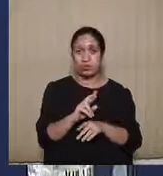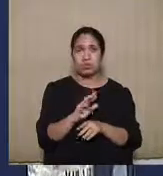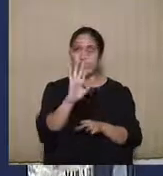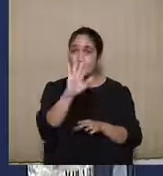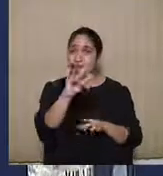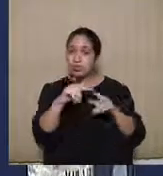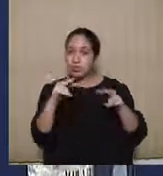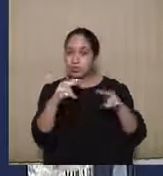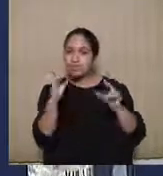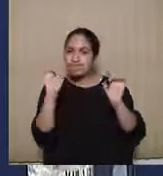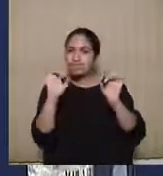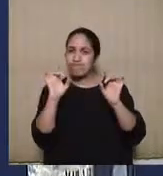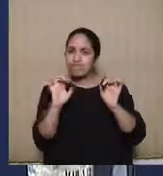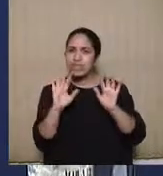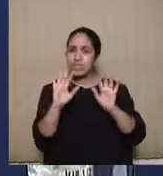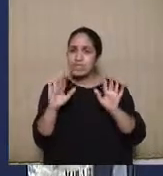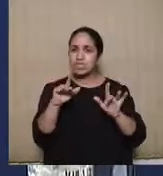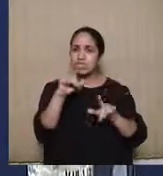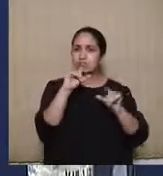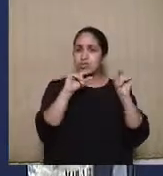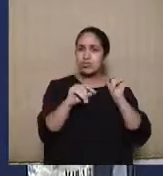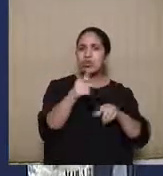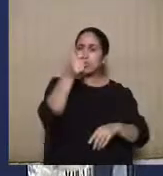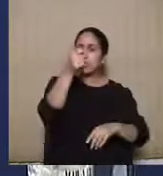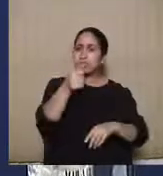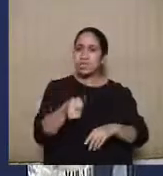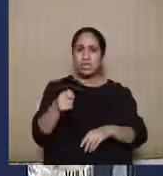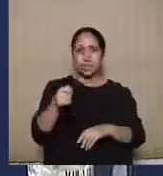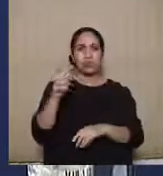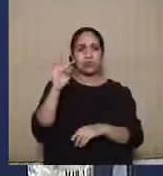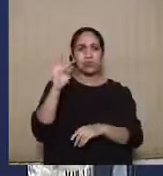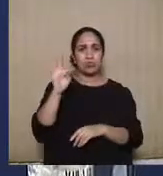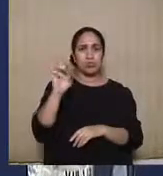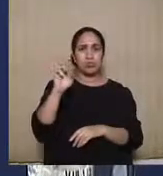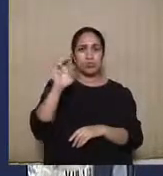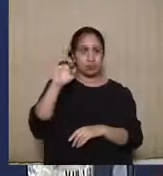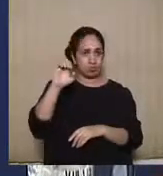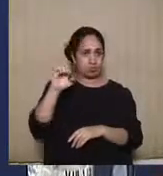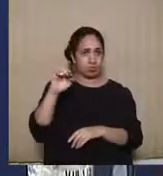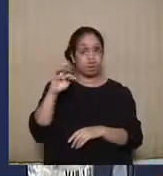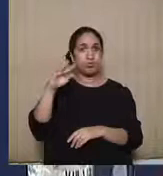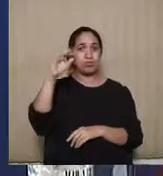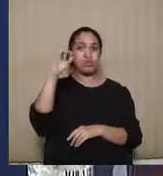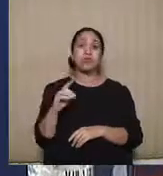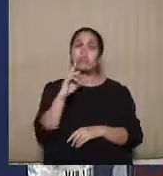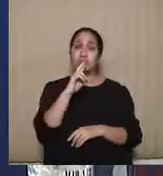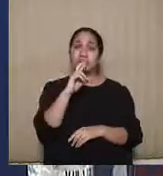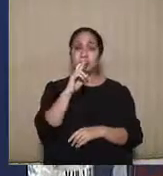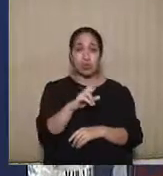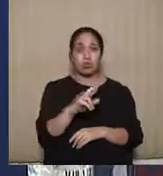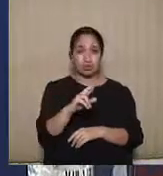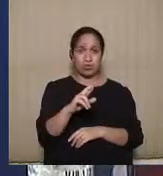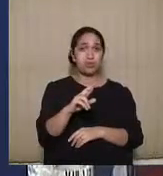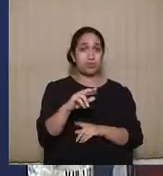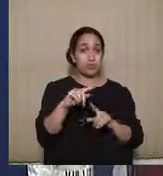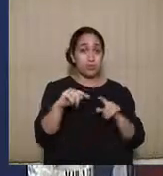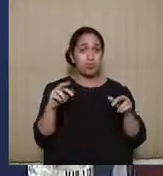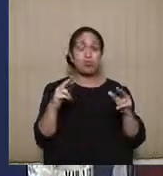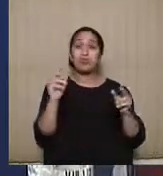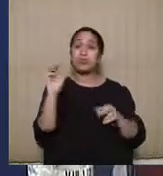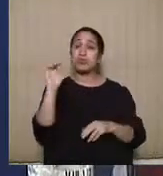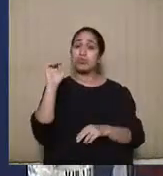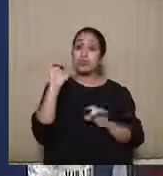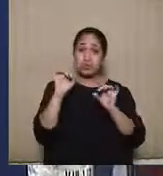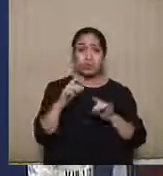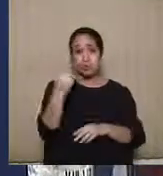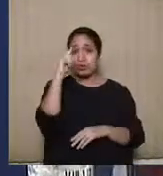especiais das decisões que sejam proferidas pelo Tribunal Regional Eleitoral, para o direito de resposta, o recurso especial também vai ser manejado